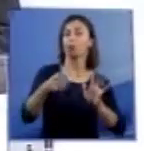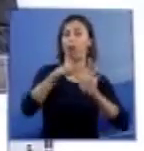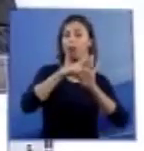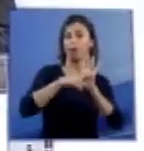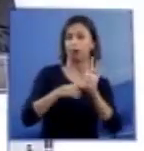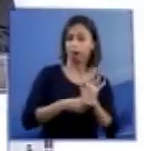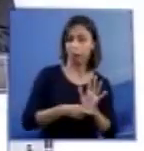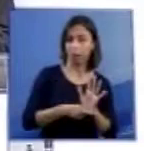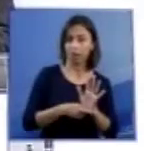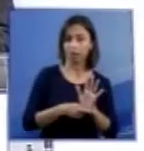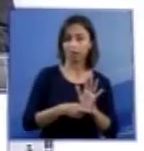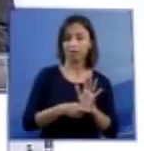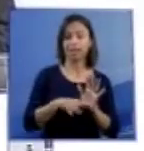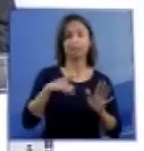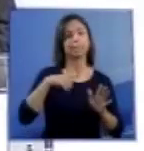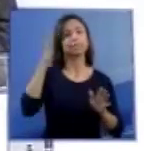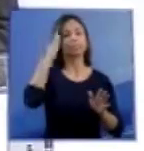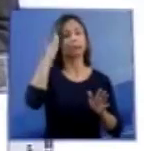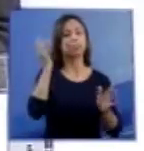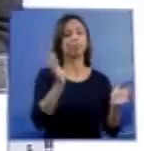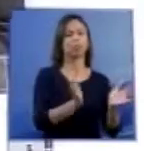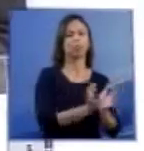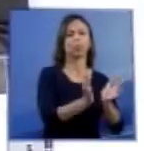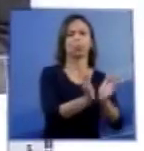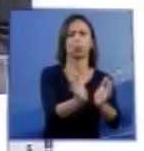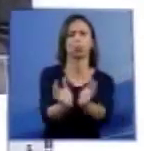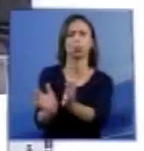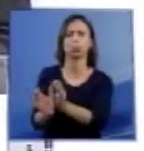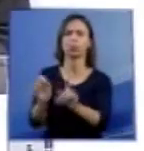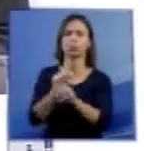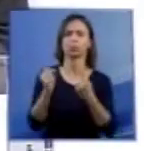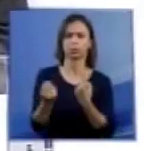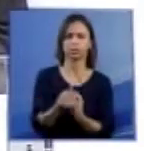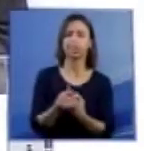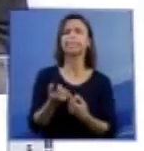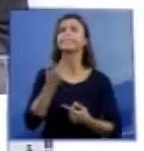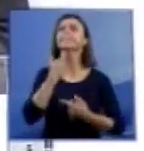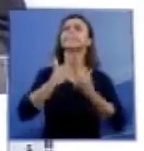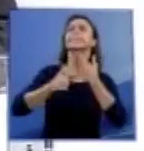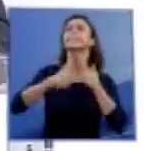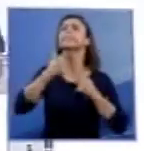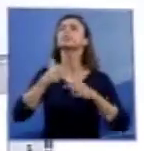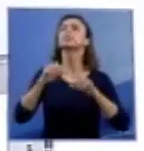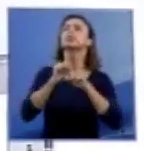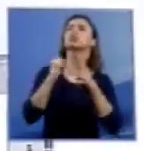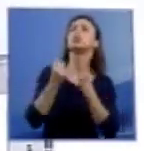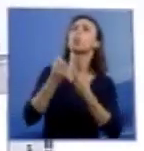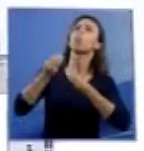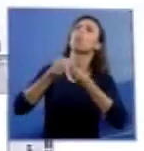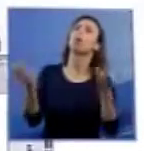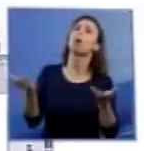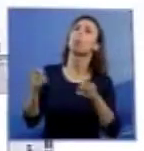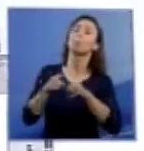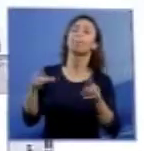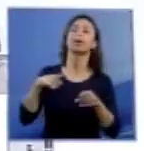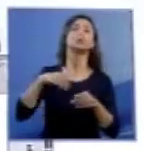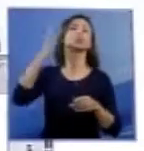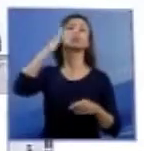os anseios da coletividade poderiam estar sendo representados e, consequentemente, contemplados.